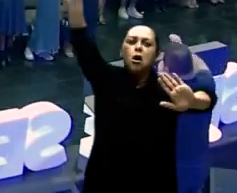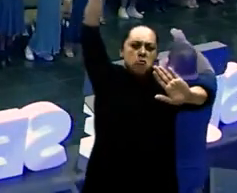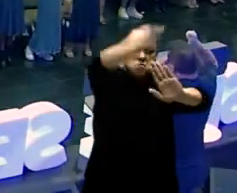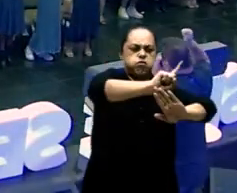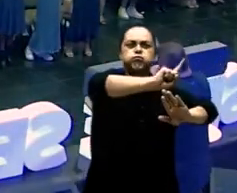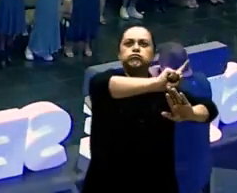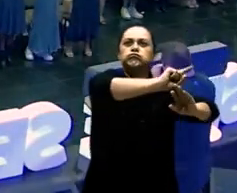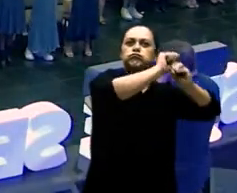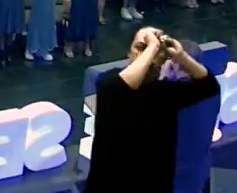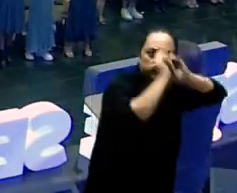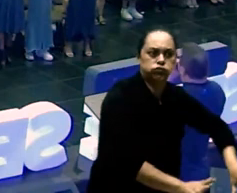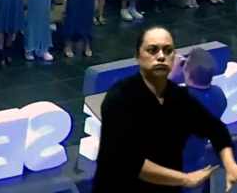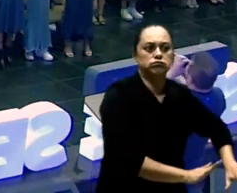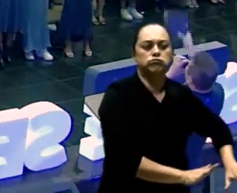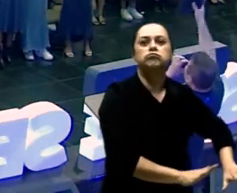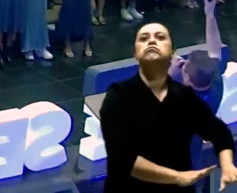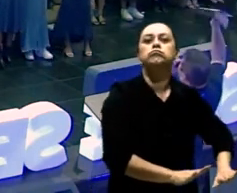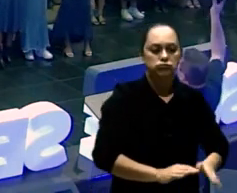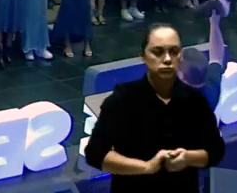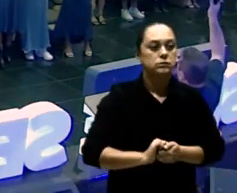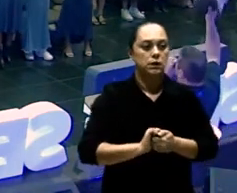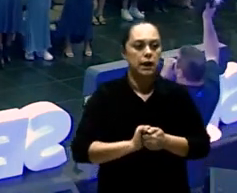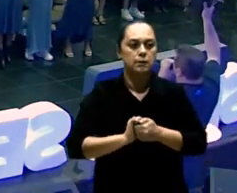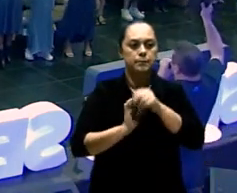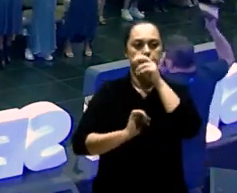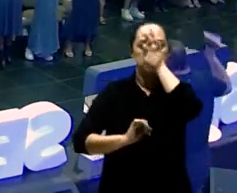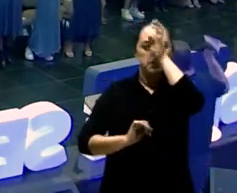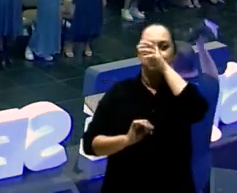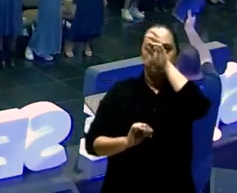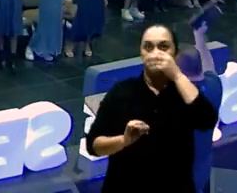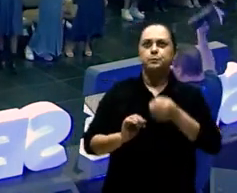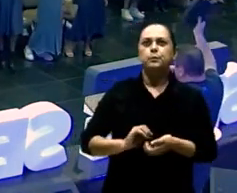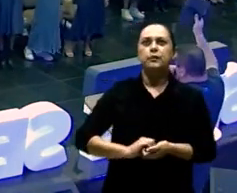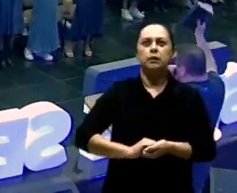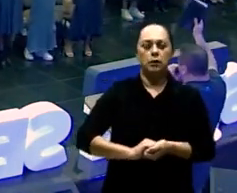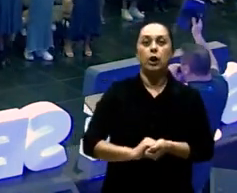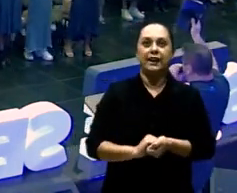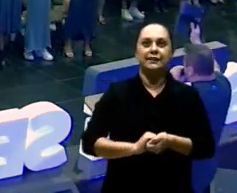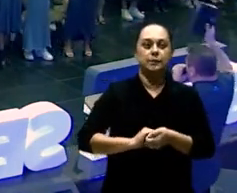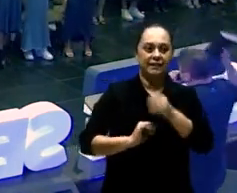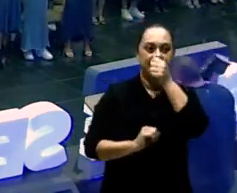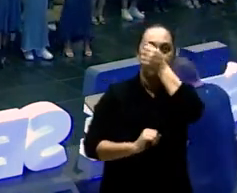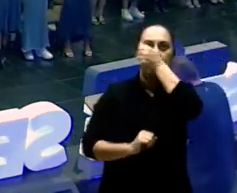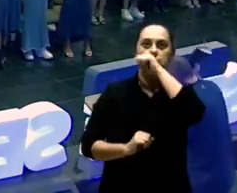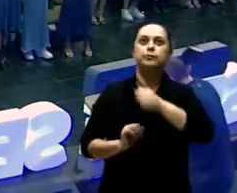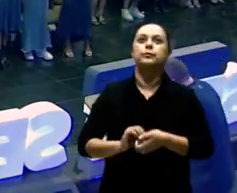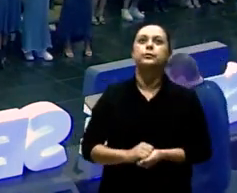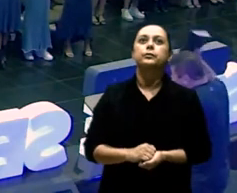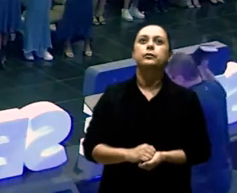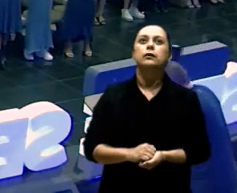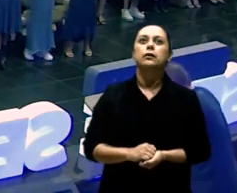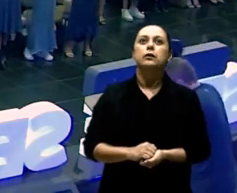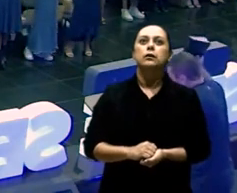Destruir teu Futuro É uma Profecia De Deus Para você Nesta noite Toda